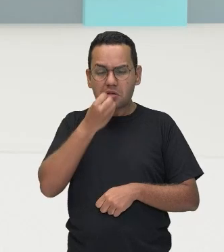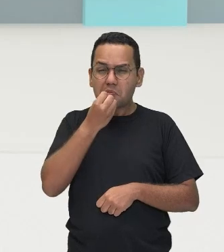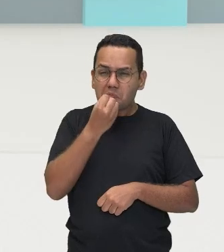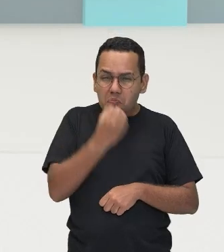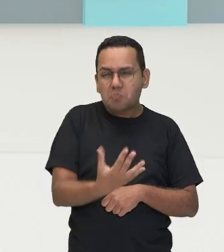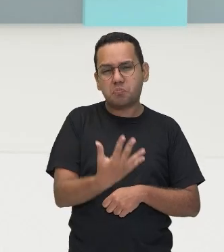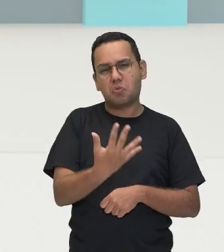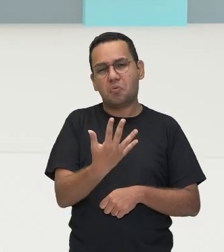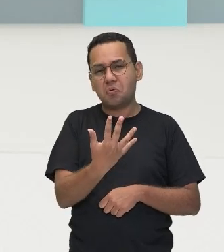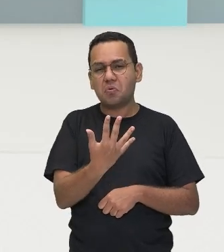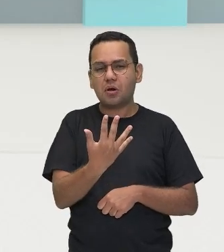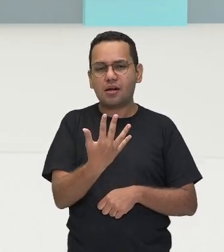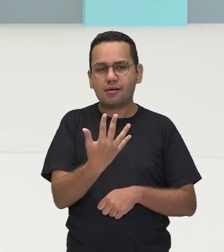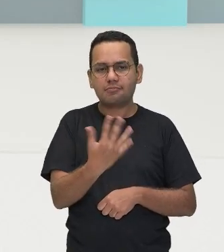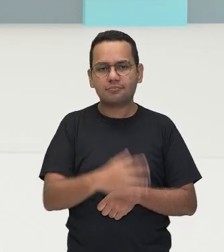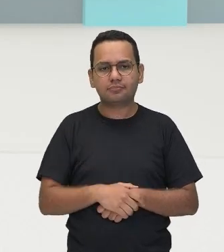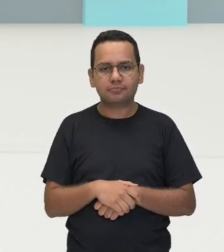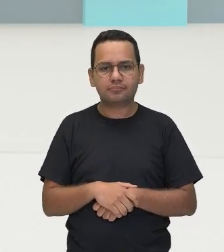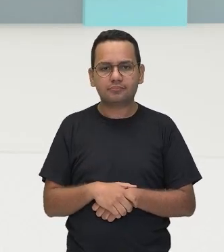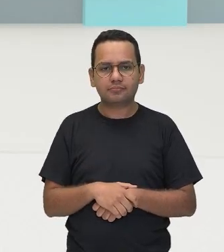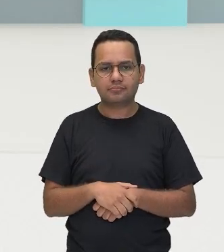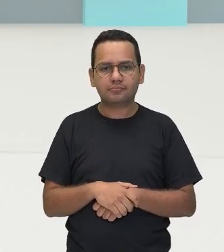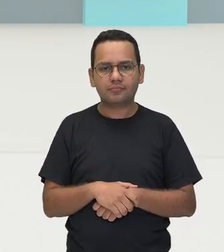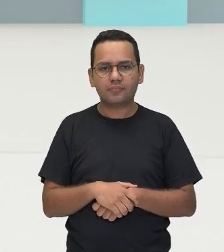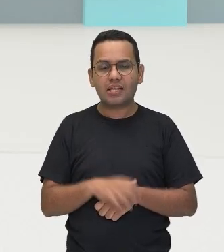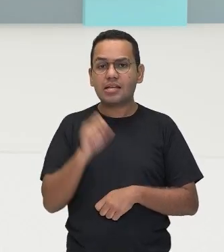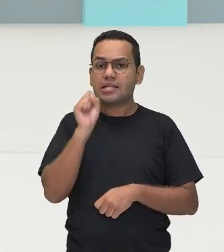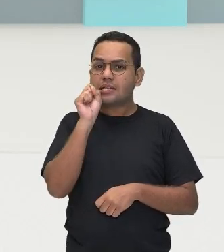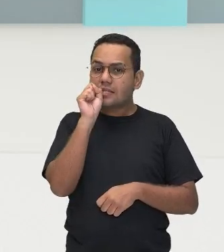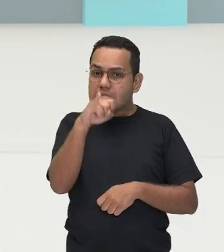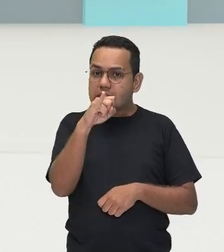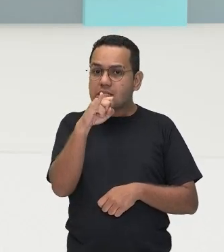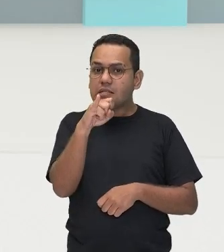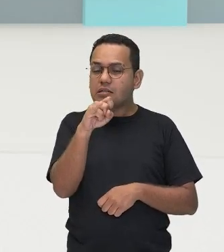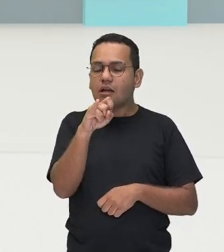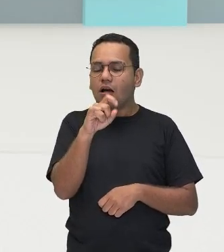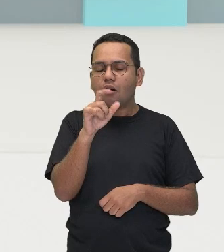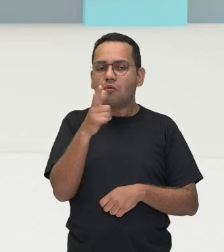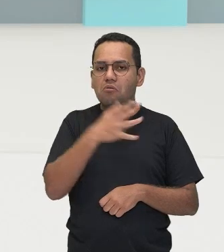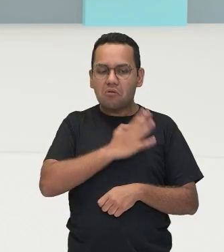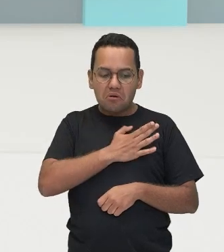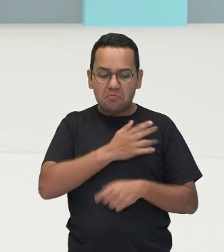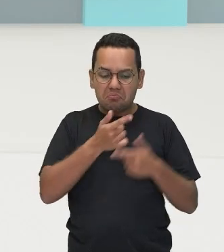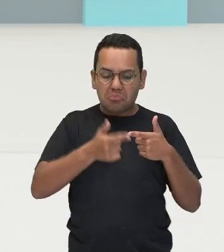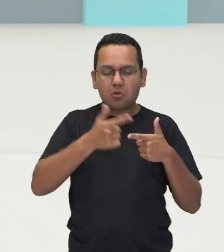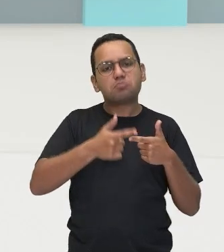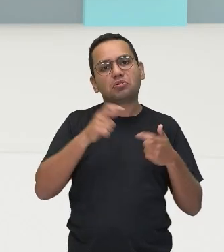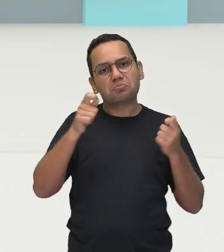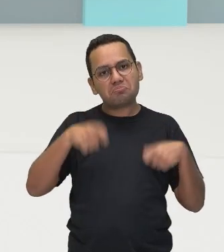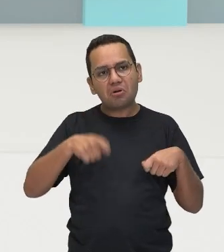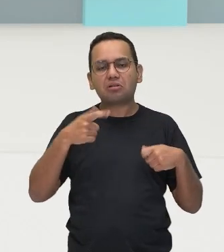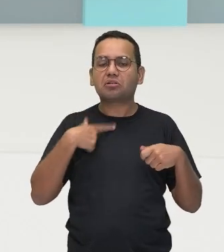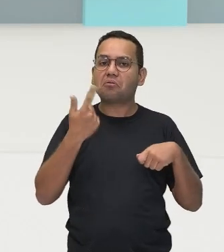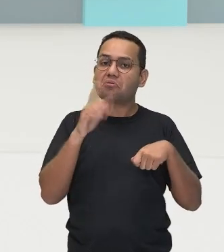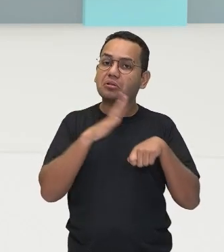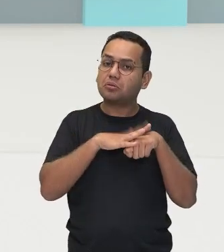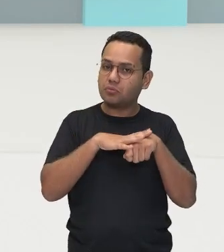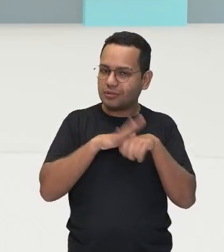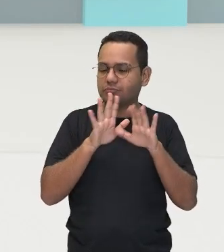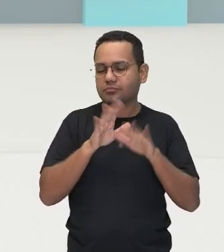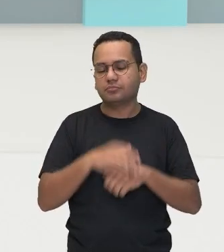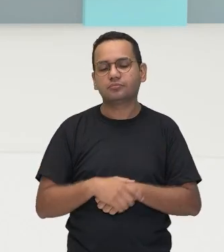não, porque se o coração hipertrofiar, você vai ter um problema aí de coração grande. Mas condicioná-lo vai ser através do quê?